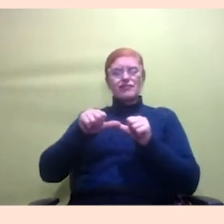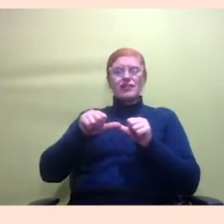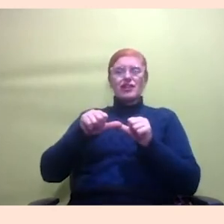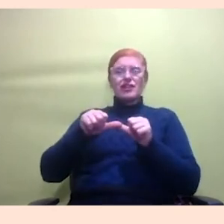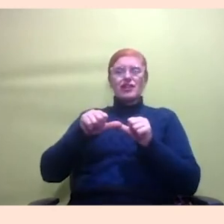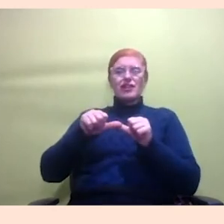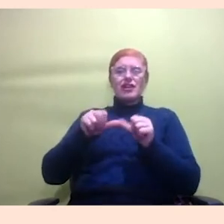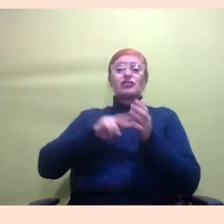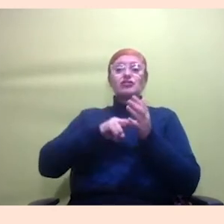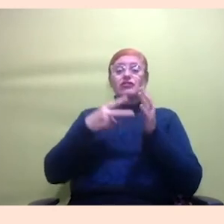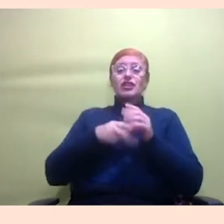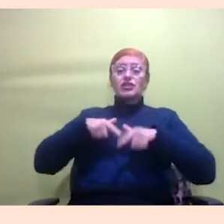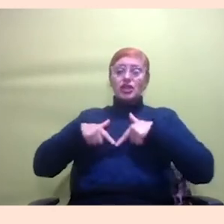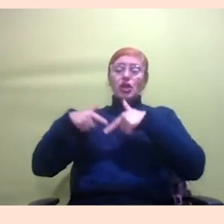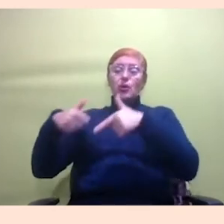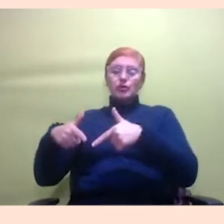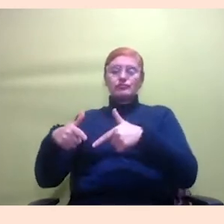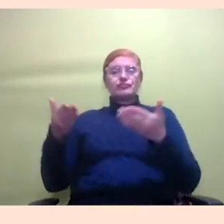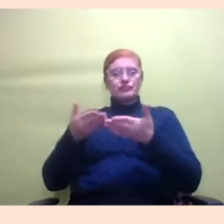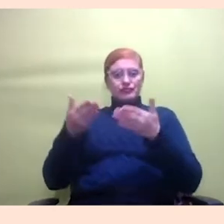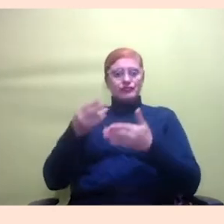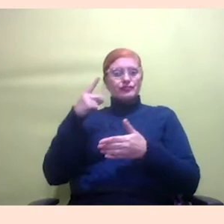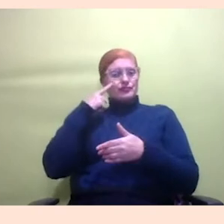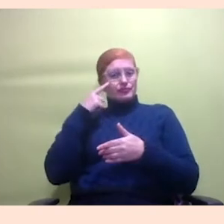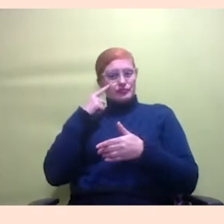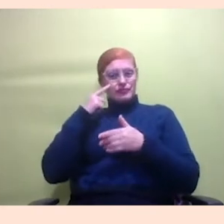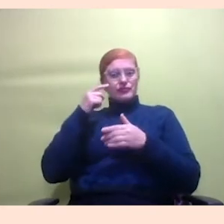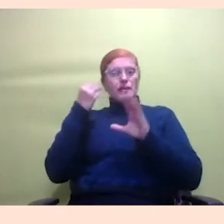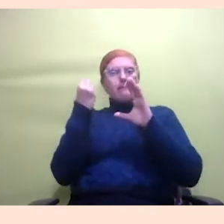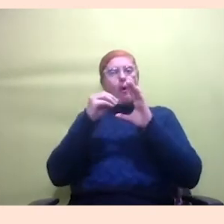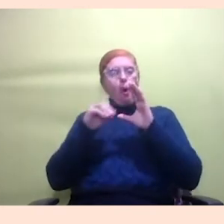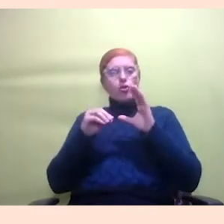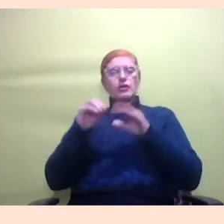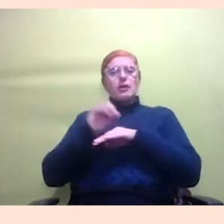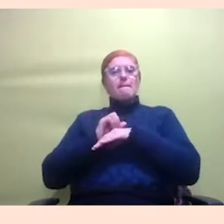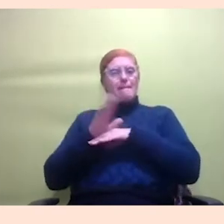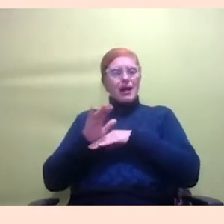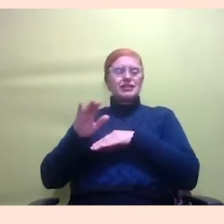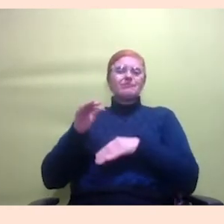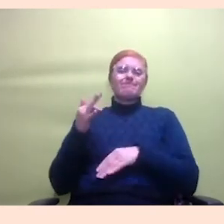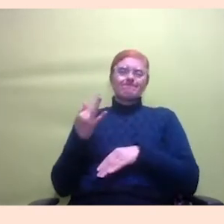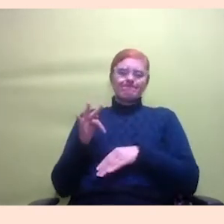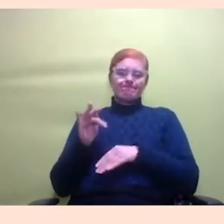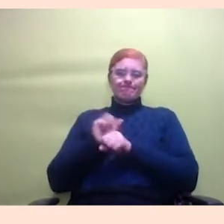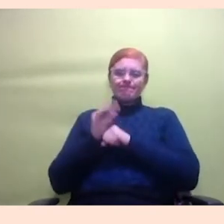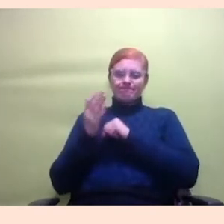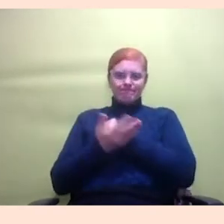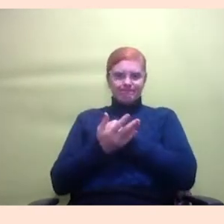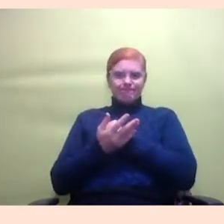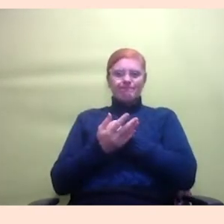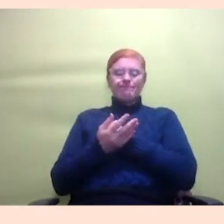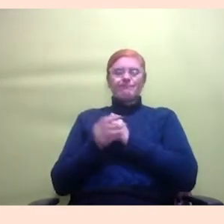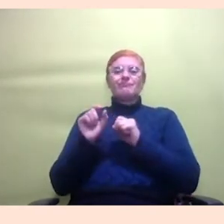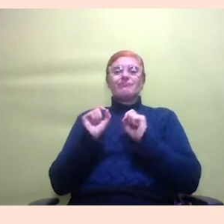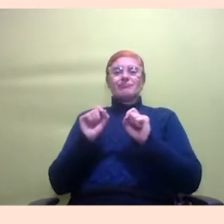um post essa semana pra terminar que dizia assim o mais doloroso da pandemia é que a gente não sabia que precisava dizer tchau